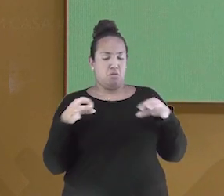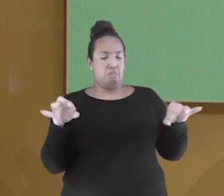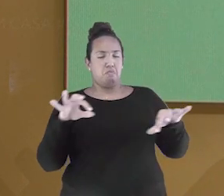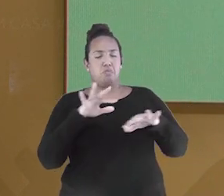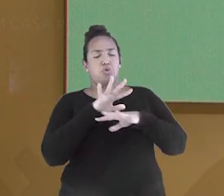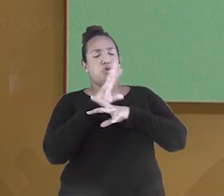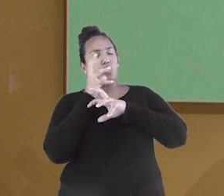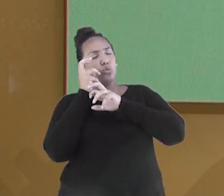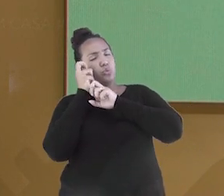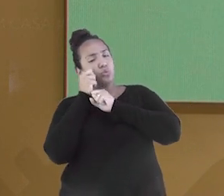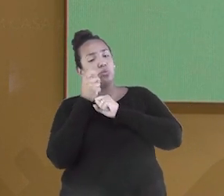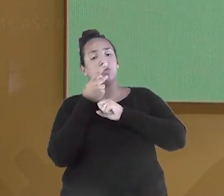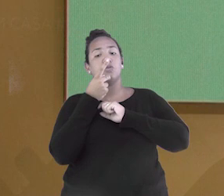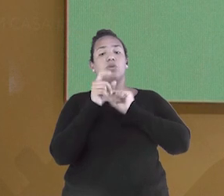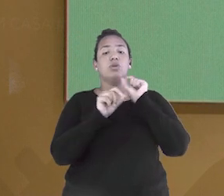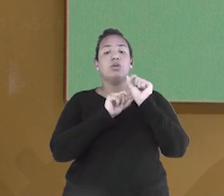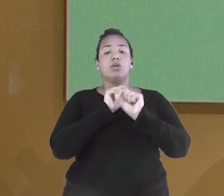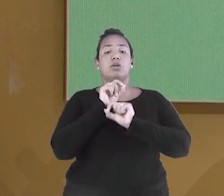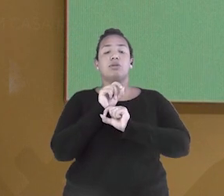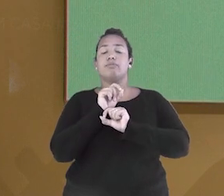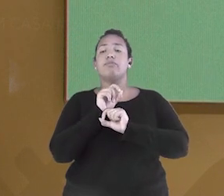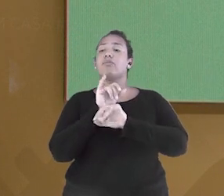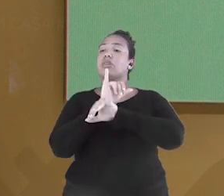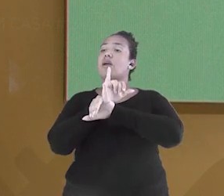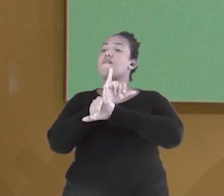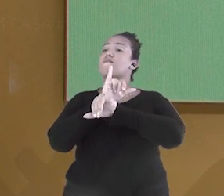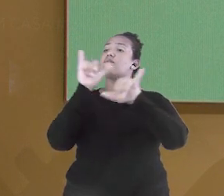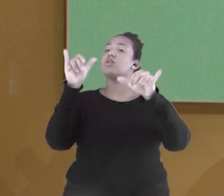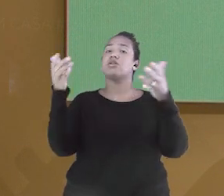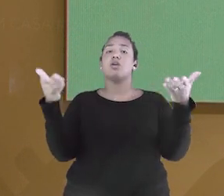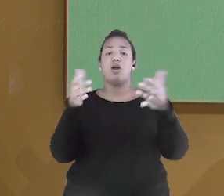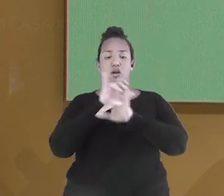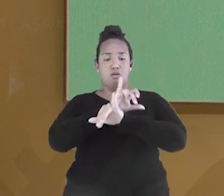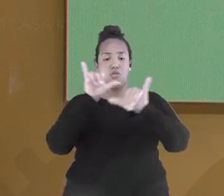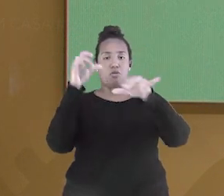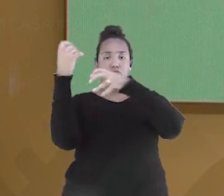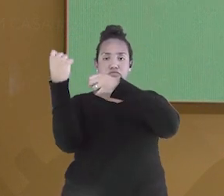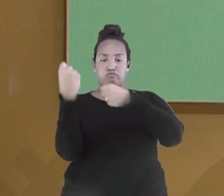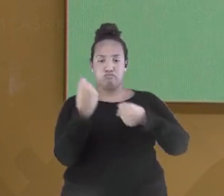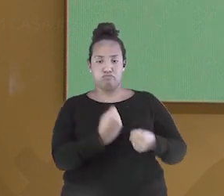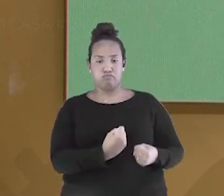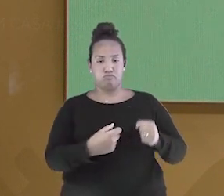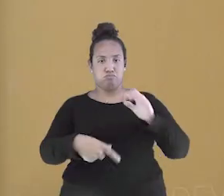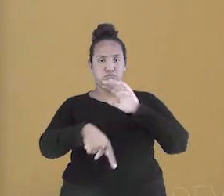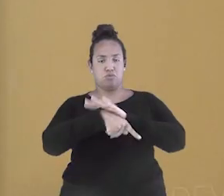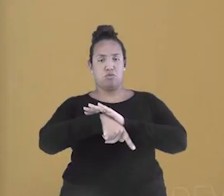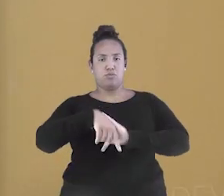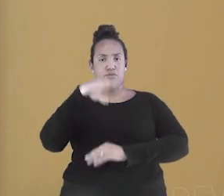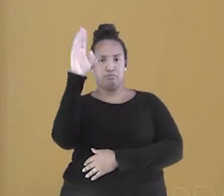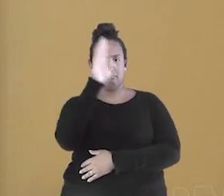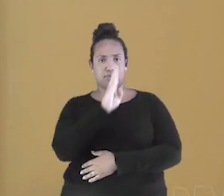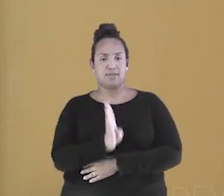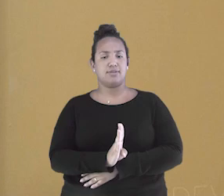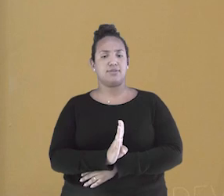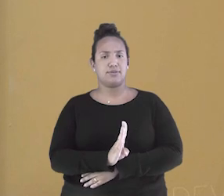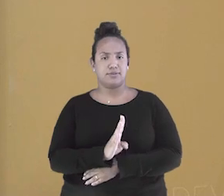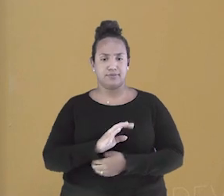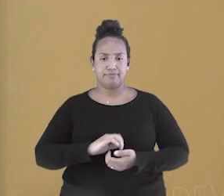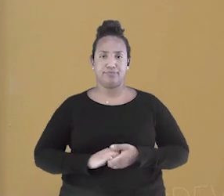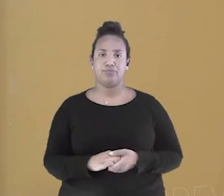ele disse, mandem dizer que está proclamada a República dos Estados Unidos do Brasil. Ufa!